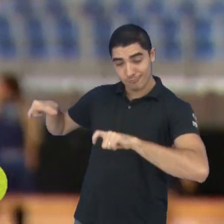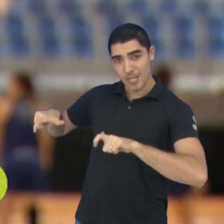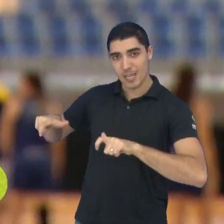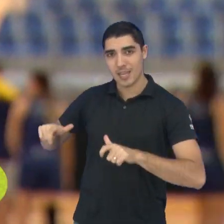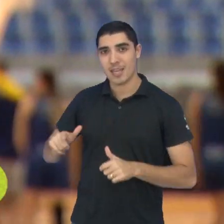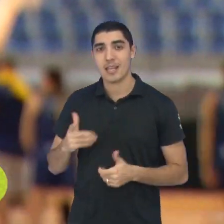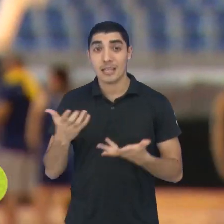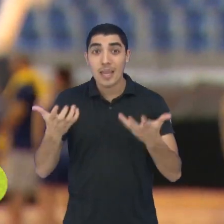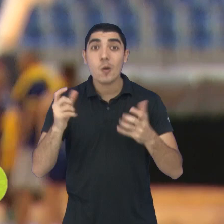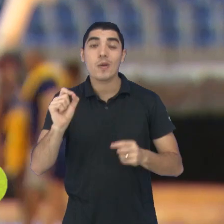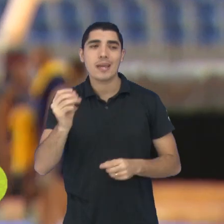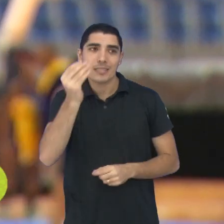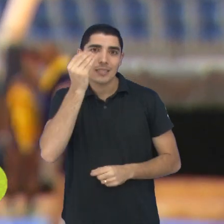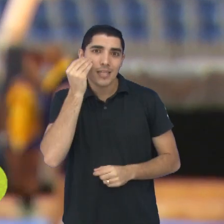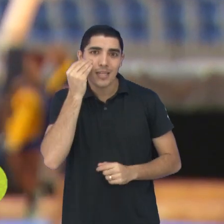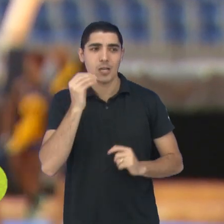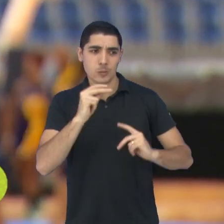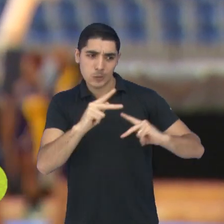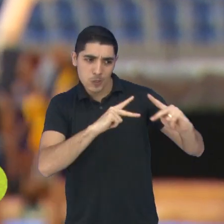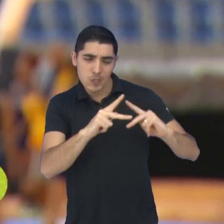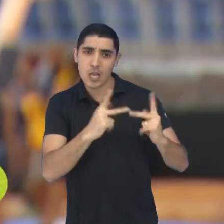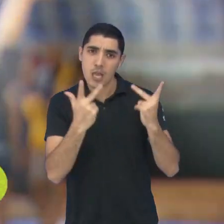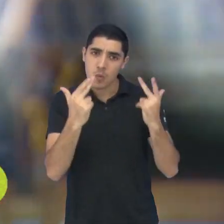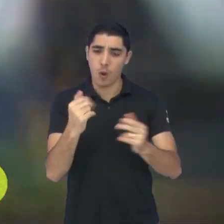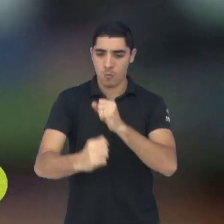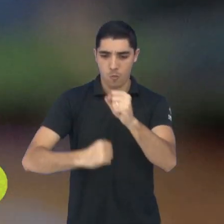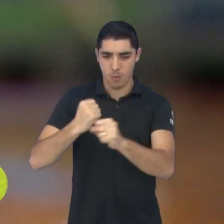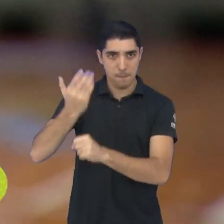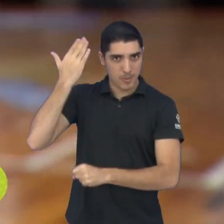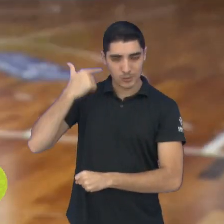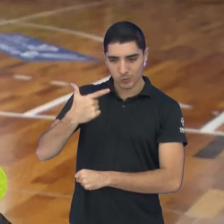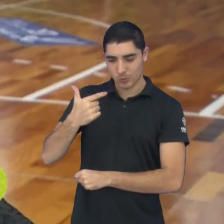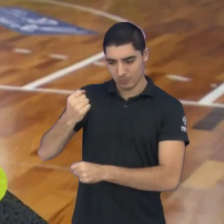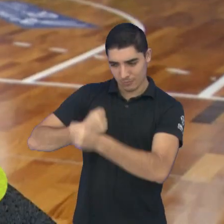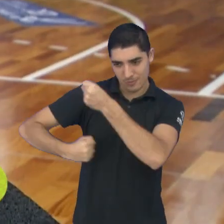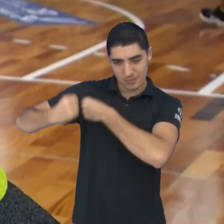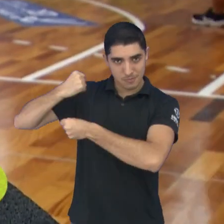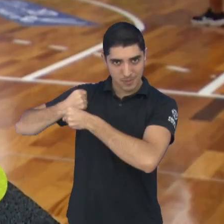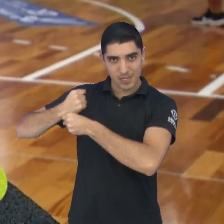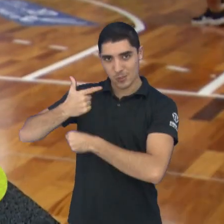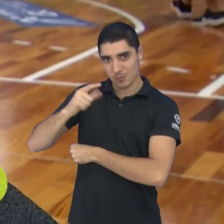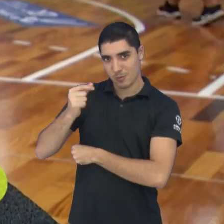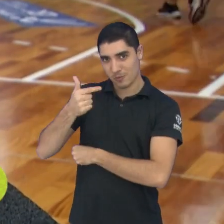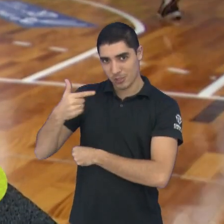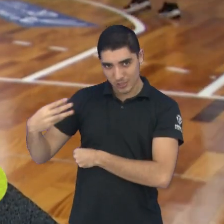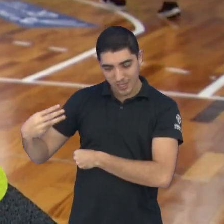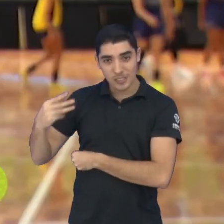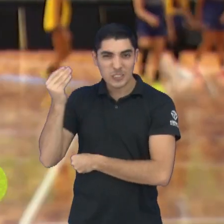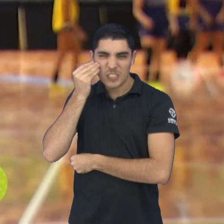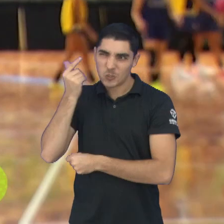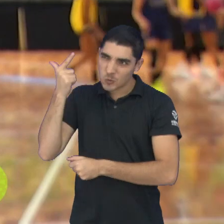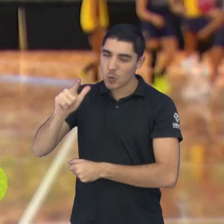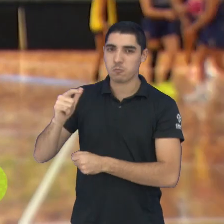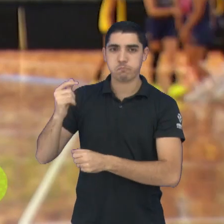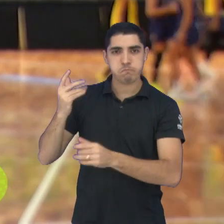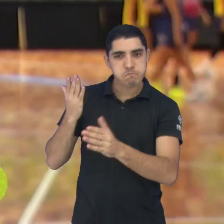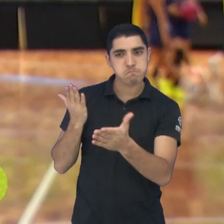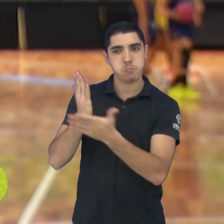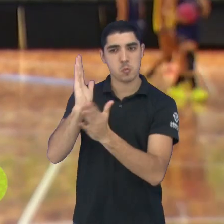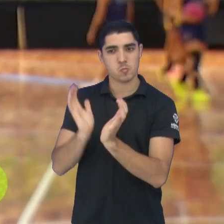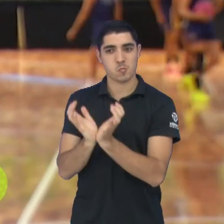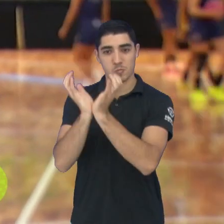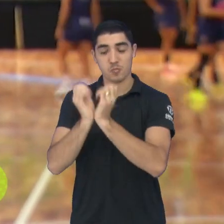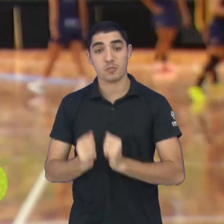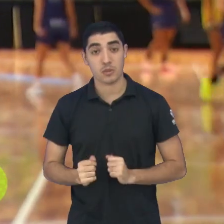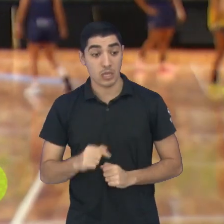águia das quadras, igual foi em 2023, novamente no lugar mais alto dos pódios. Esse ano o time está